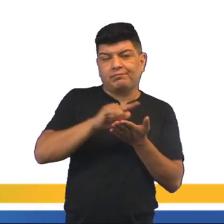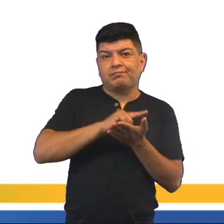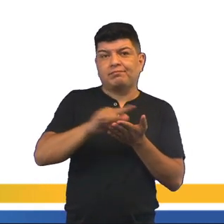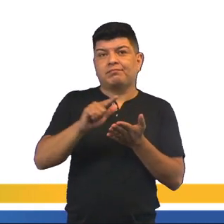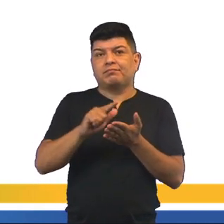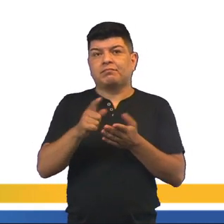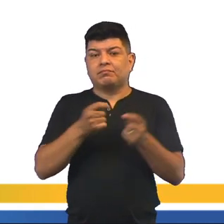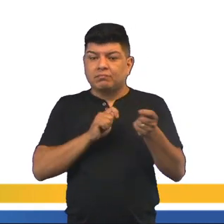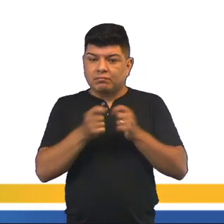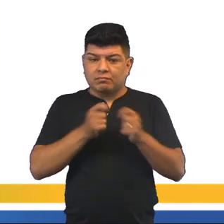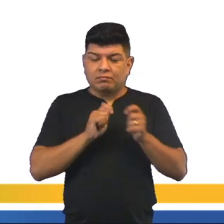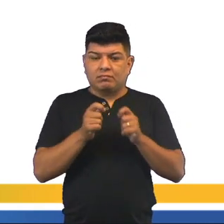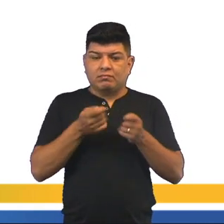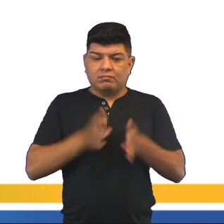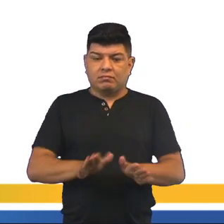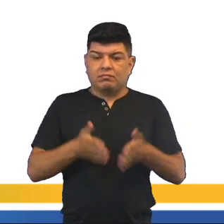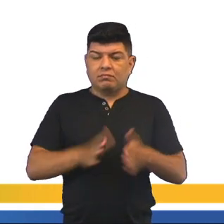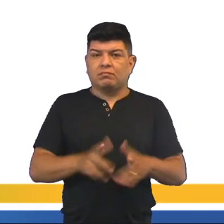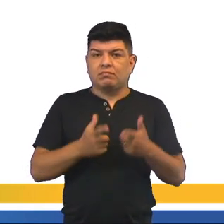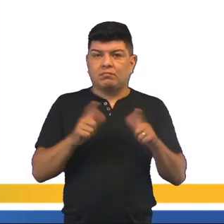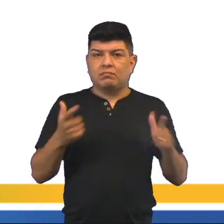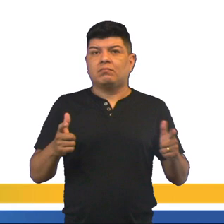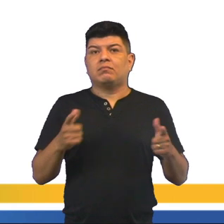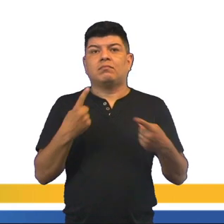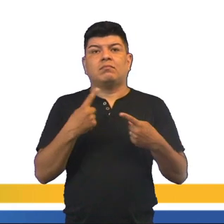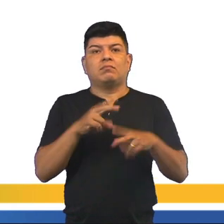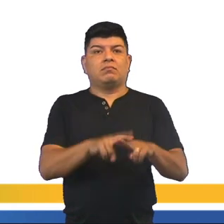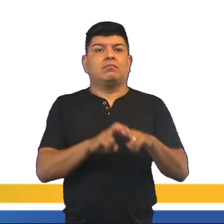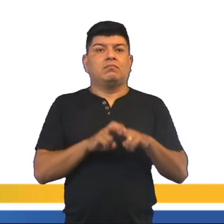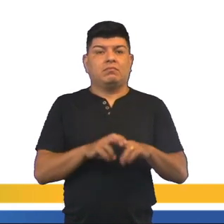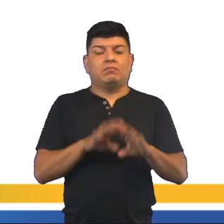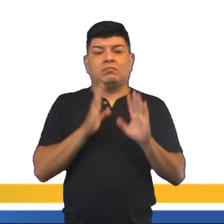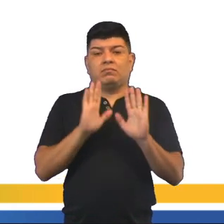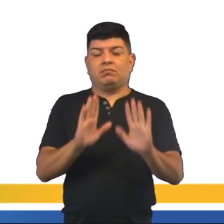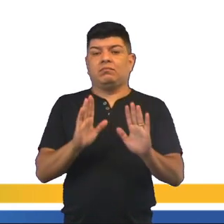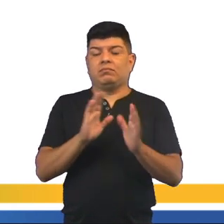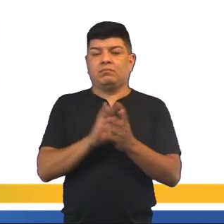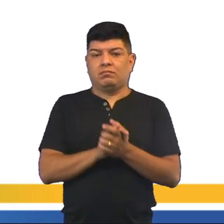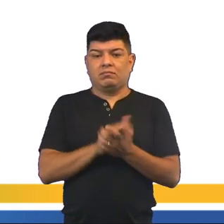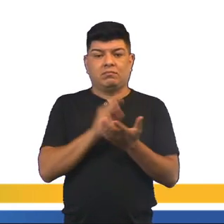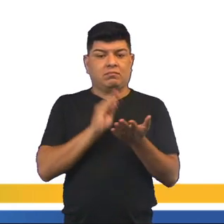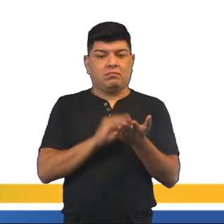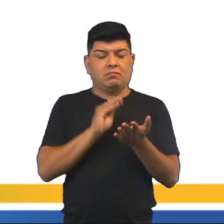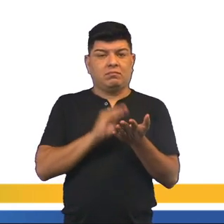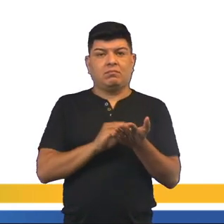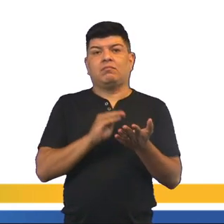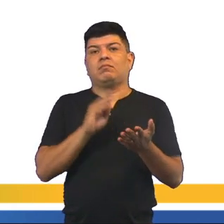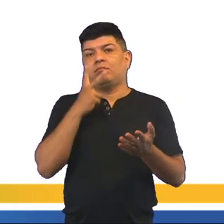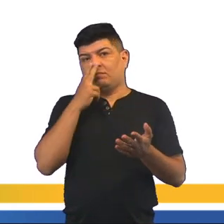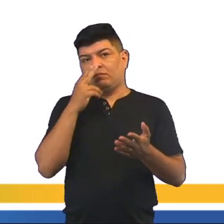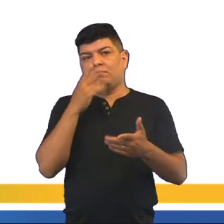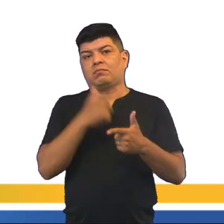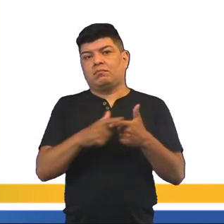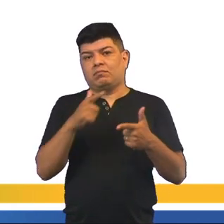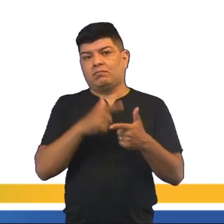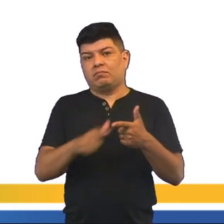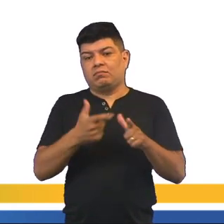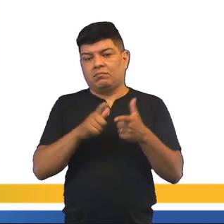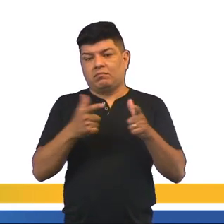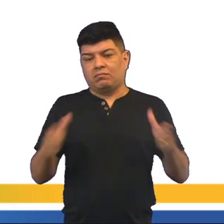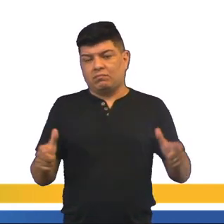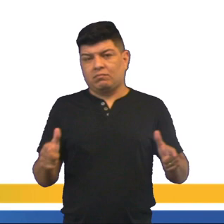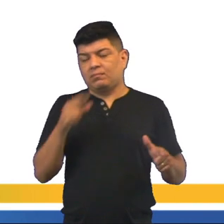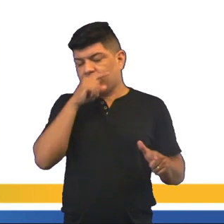naturalmente o crescimento populacional. Portanto, é exatamente a falta dessas condições que acarreta o crescimento